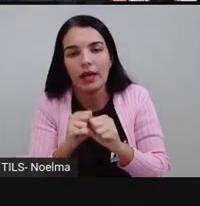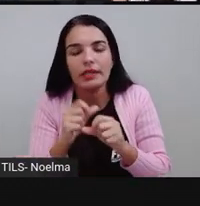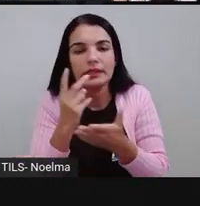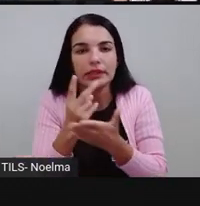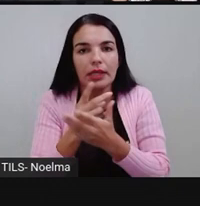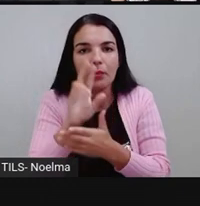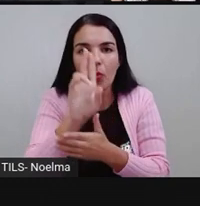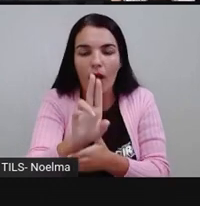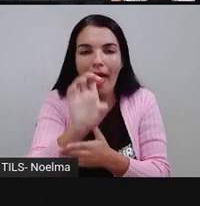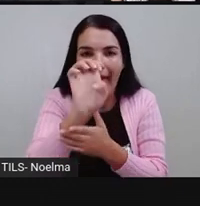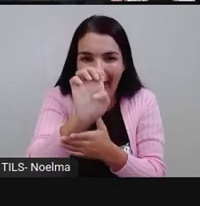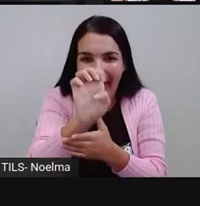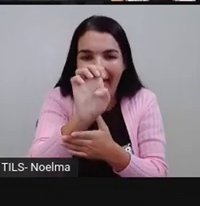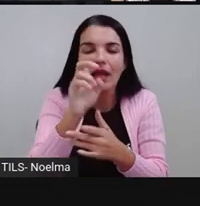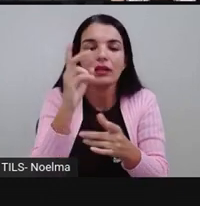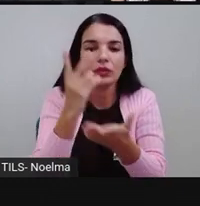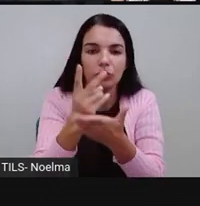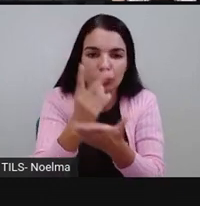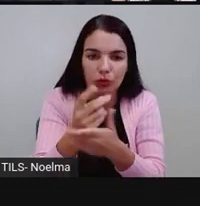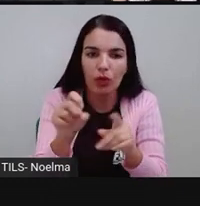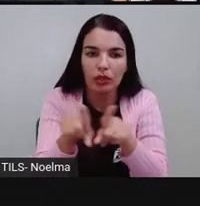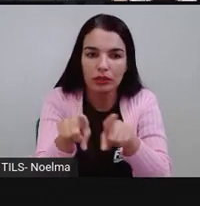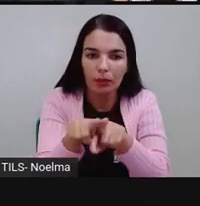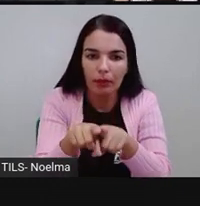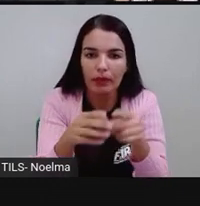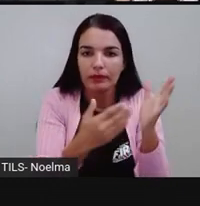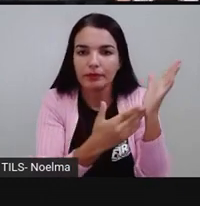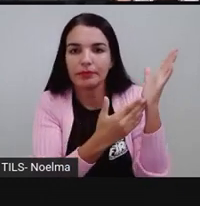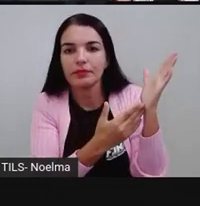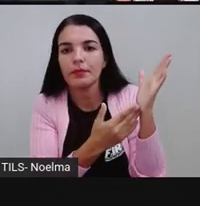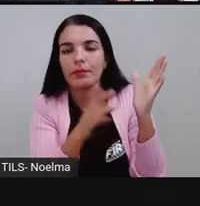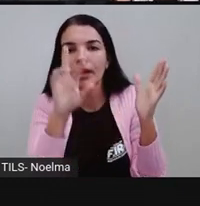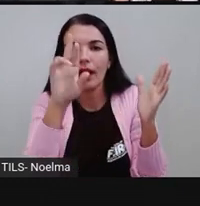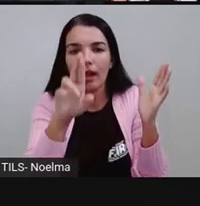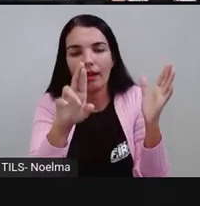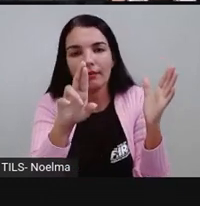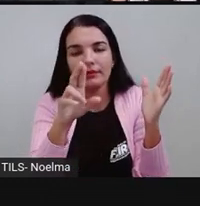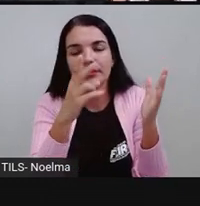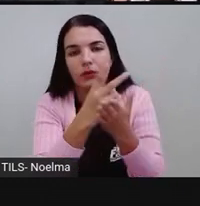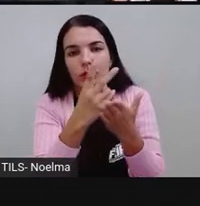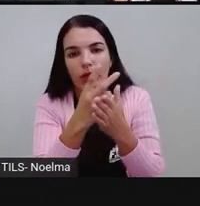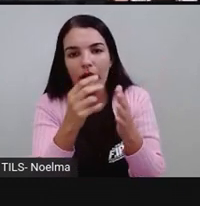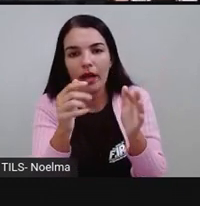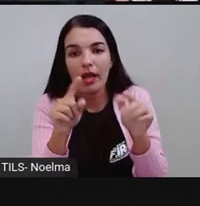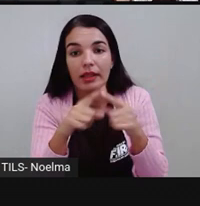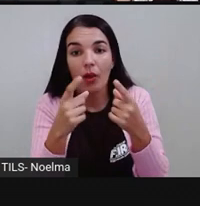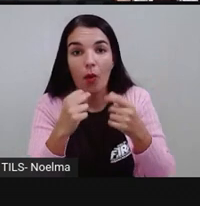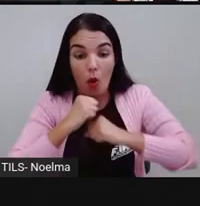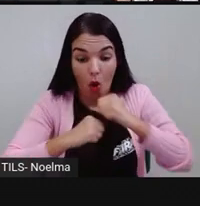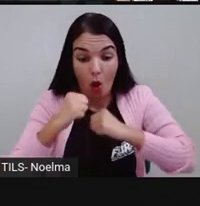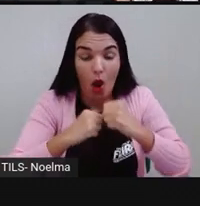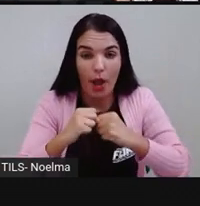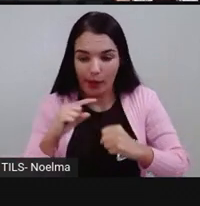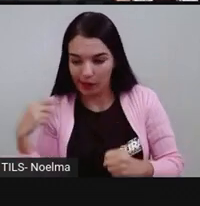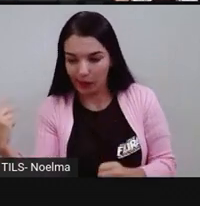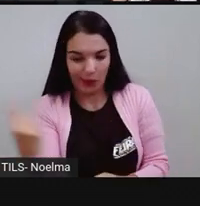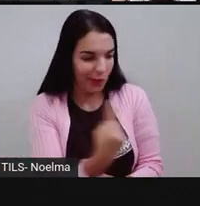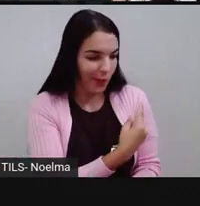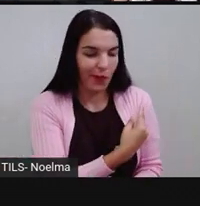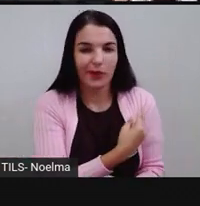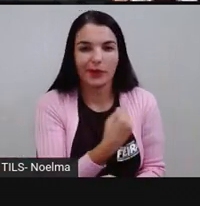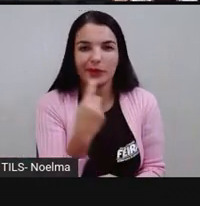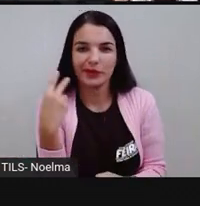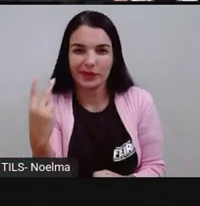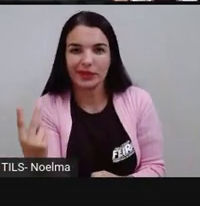é R, né? E aí o R a gente troca e coloca aí o RAM. Então, correram. O RAM, né?